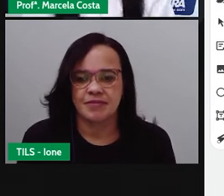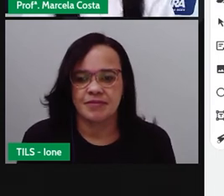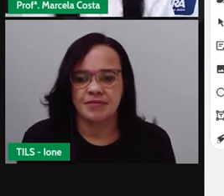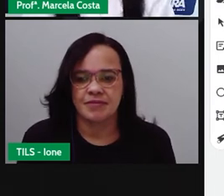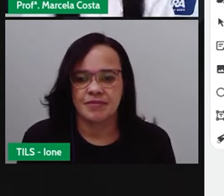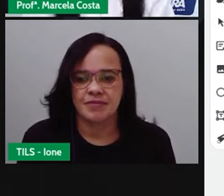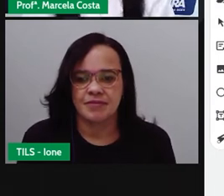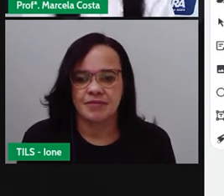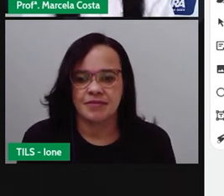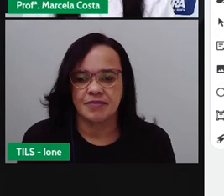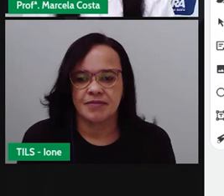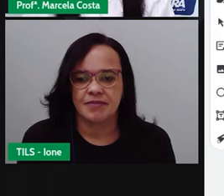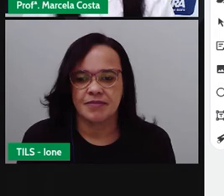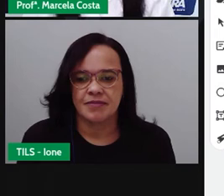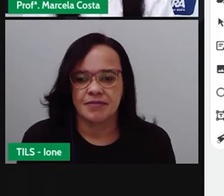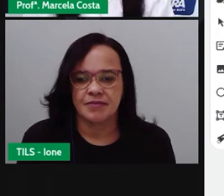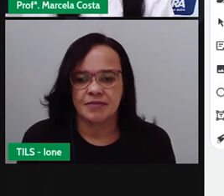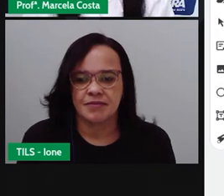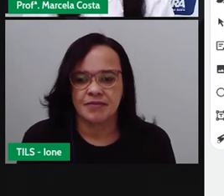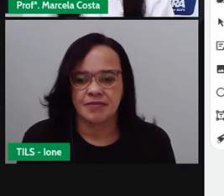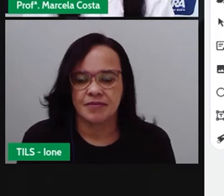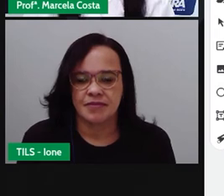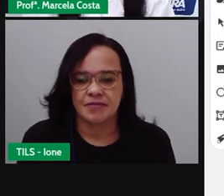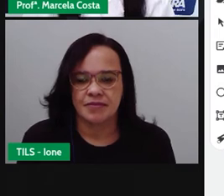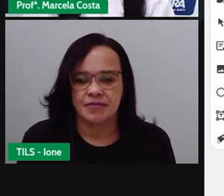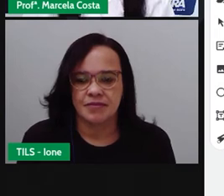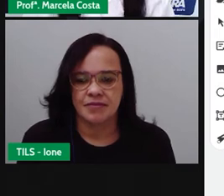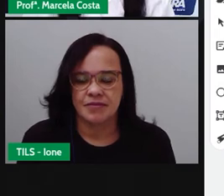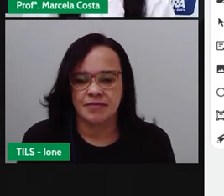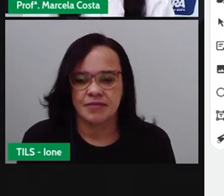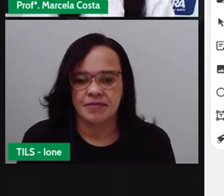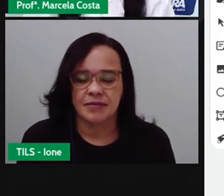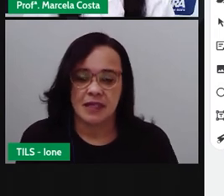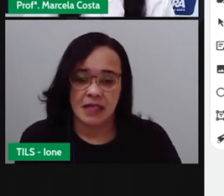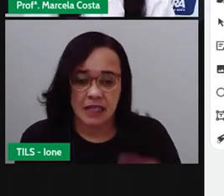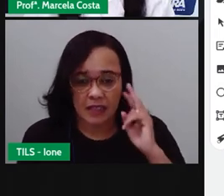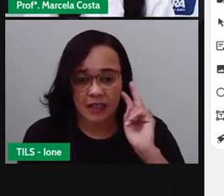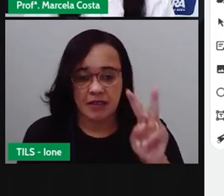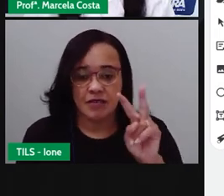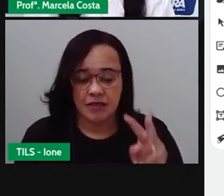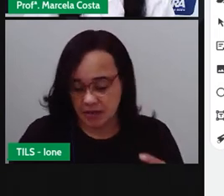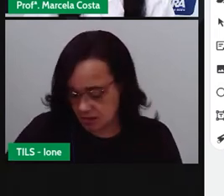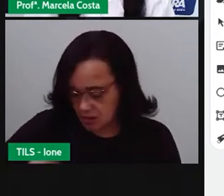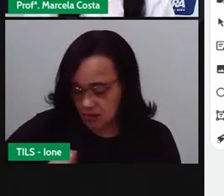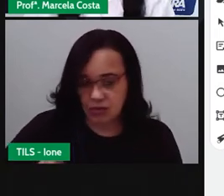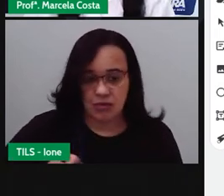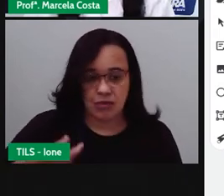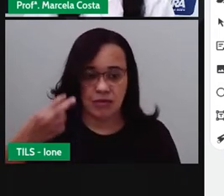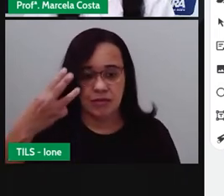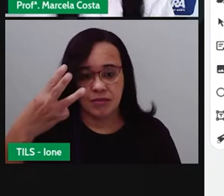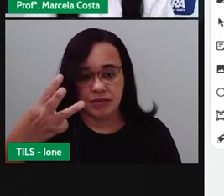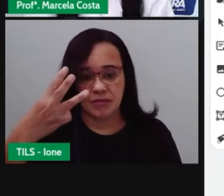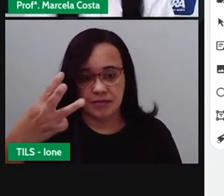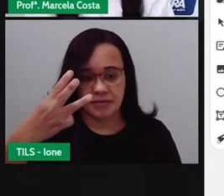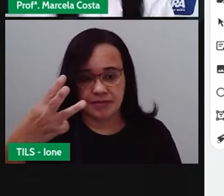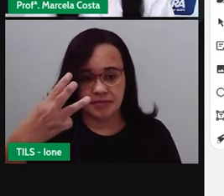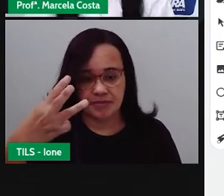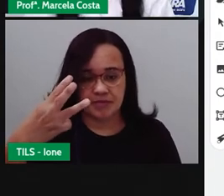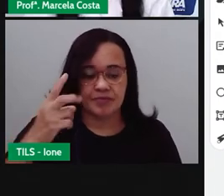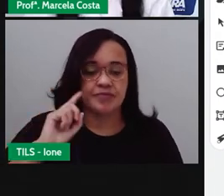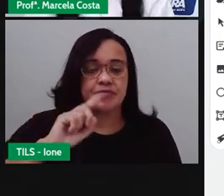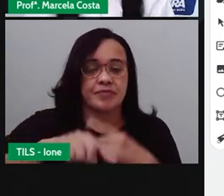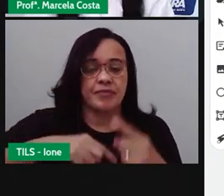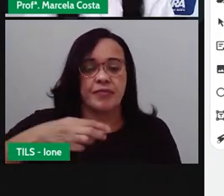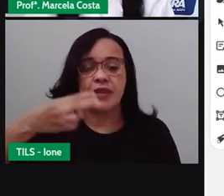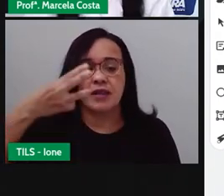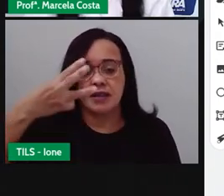Então, aqui a gente vai colocar o número 3 em cima, o número 3 embaixo e vai colocar o